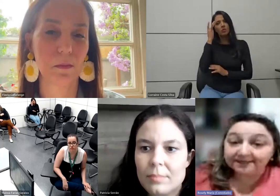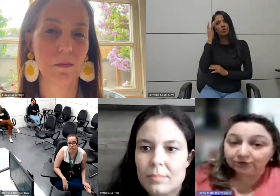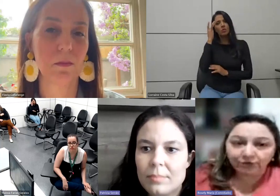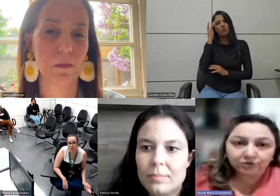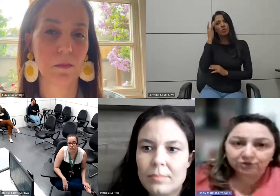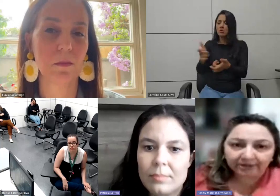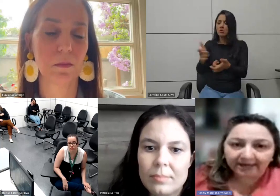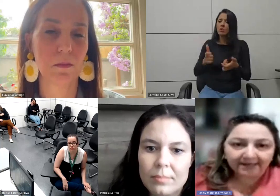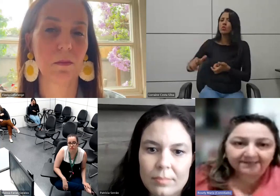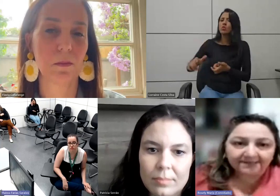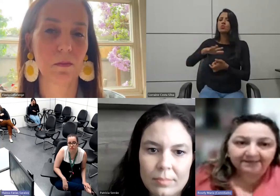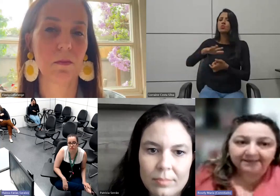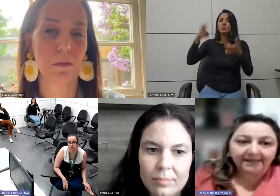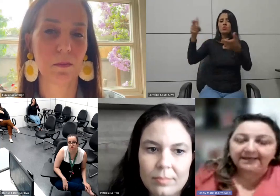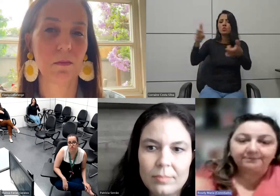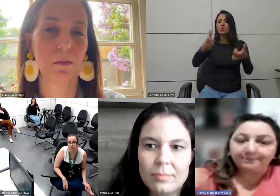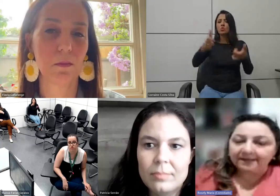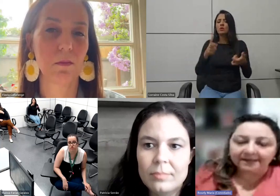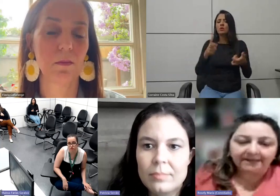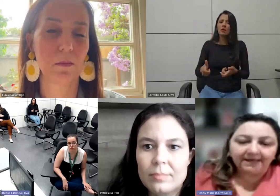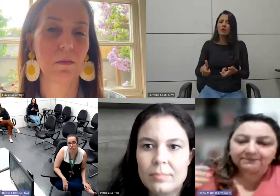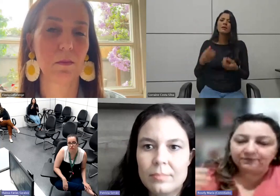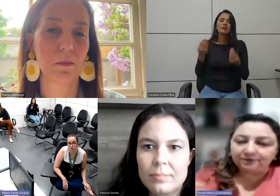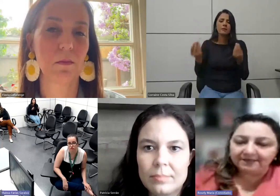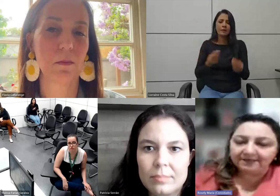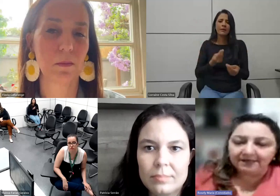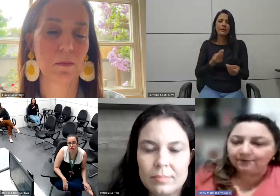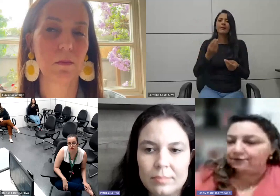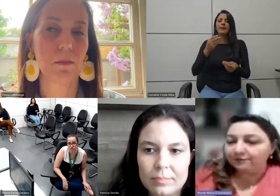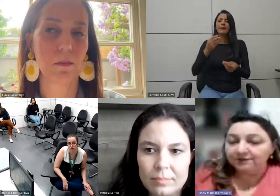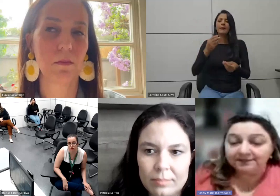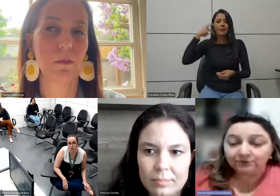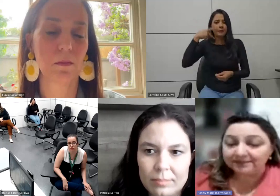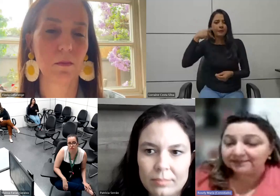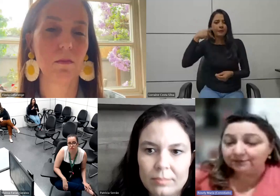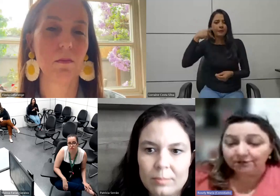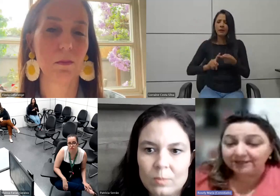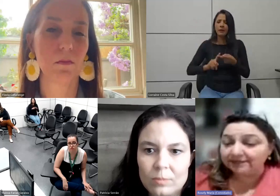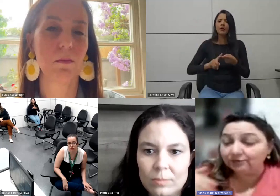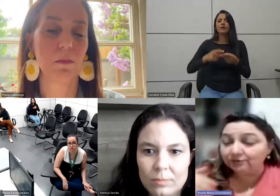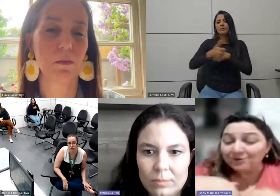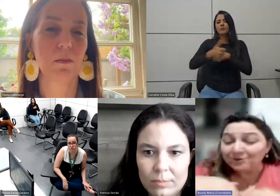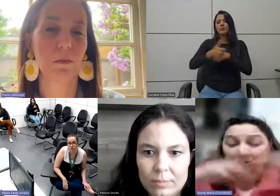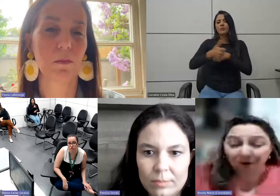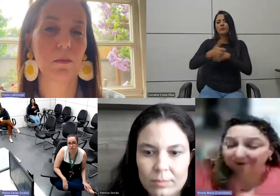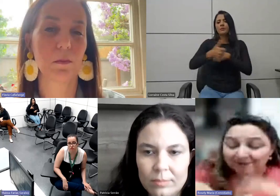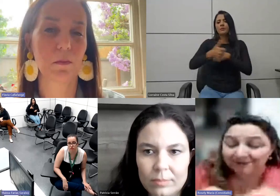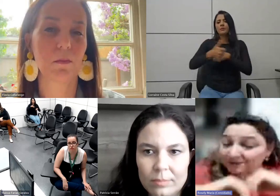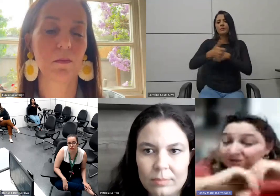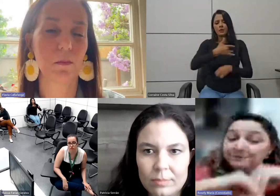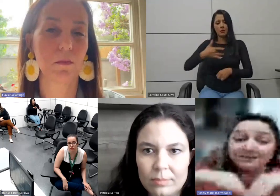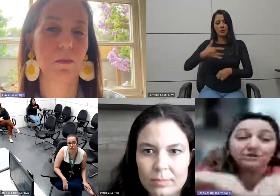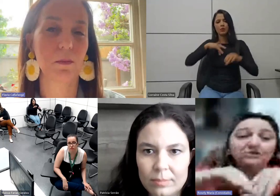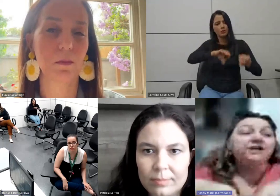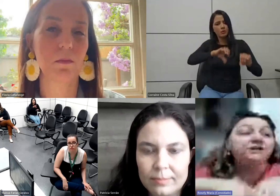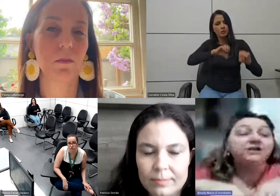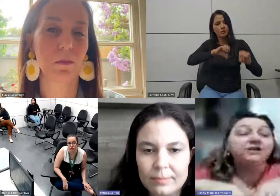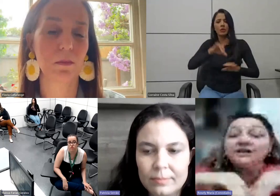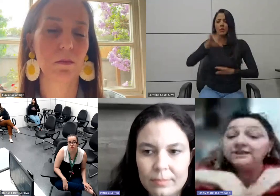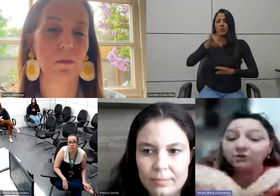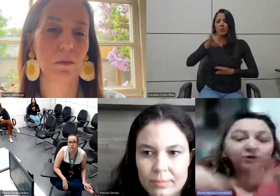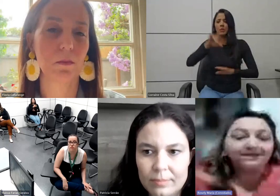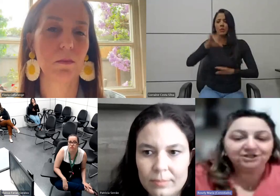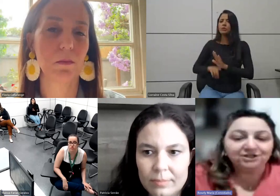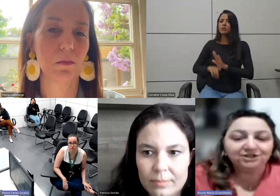as esferas em todos os locais parlamentares profissionais de saúde profissionais de educação do direito não importa a gente precisa de